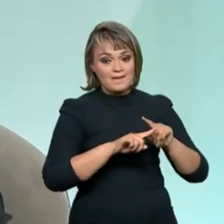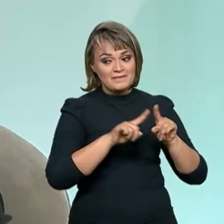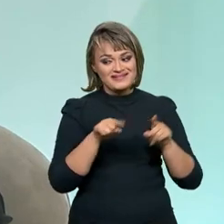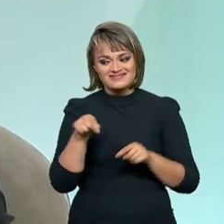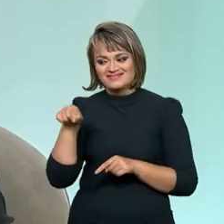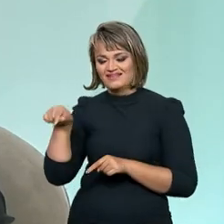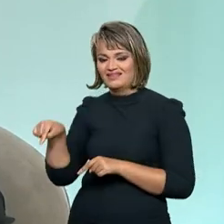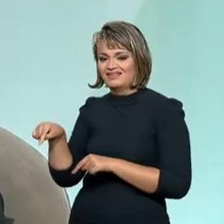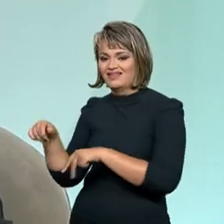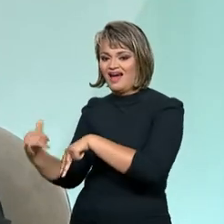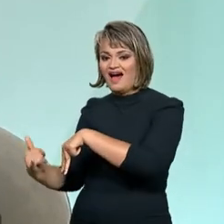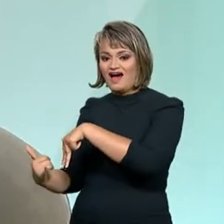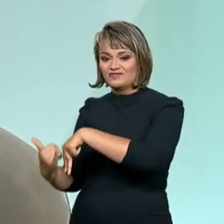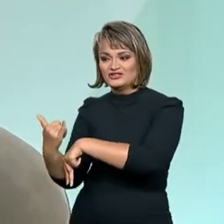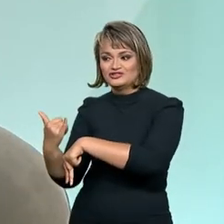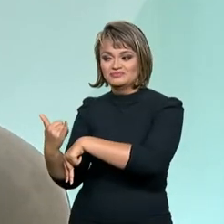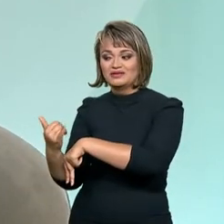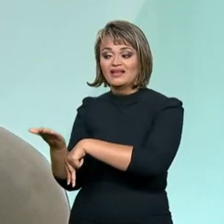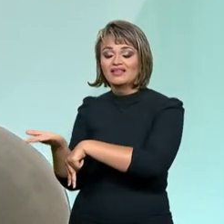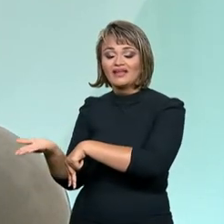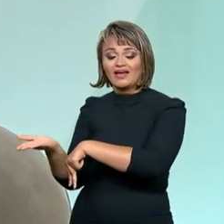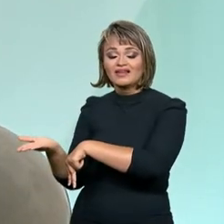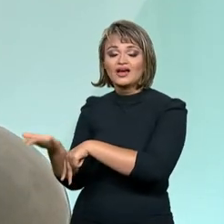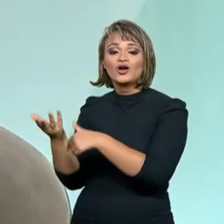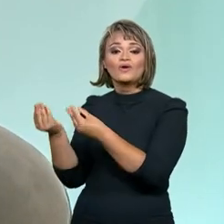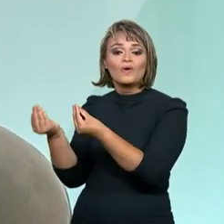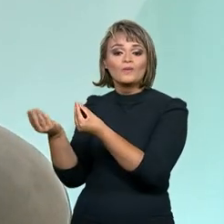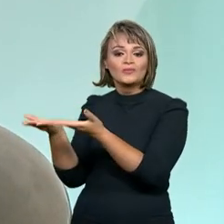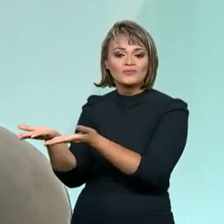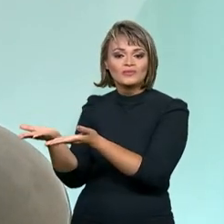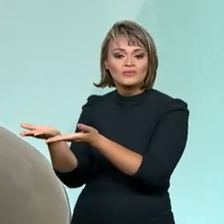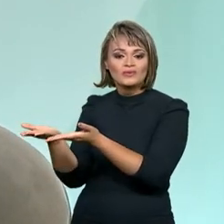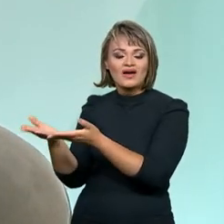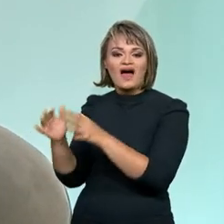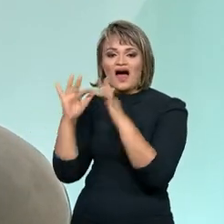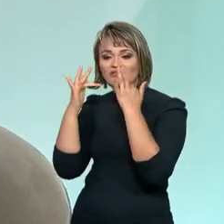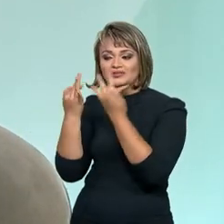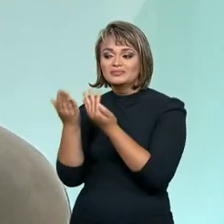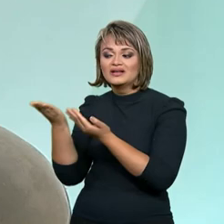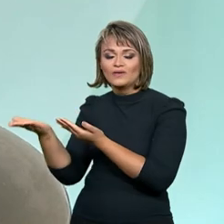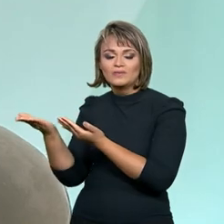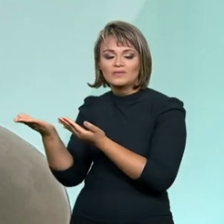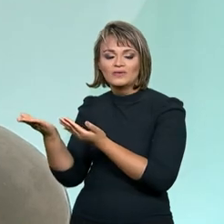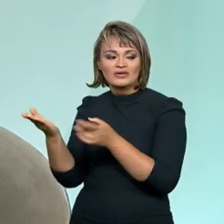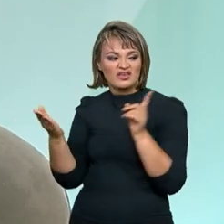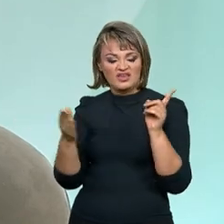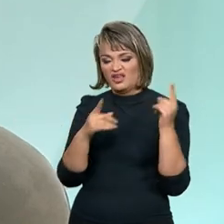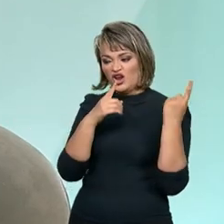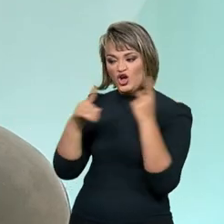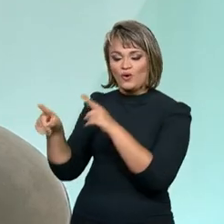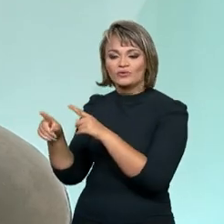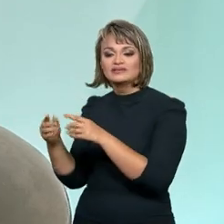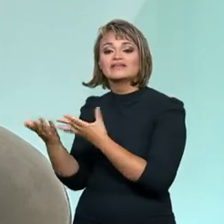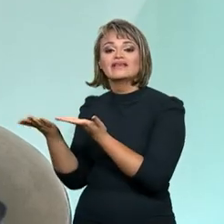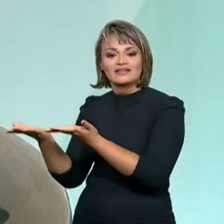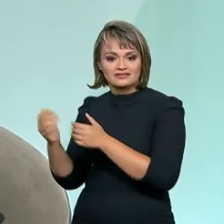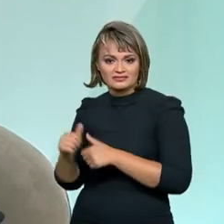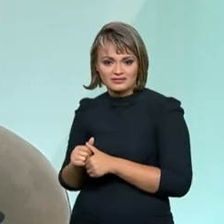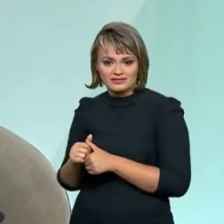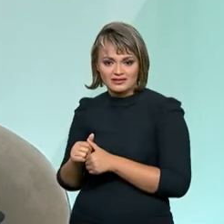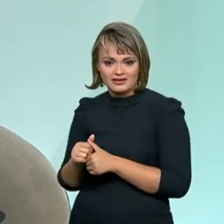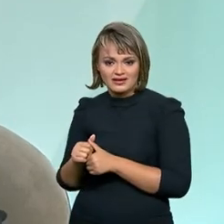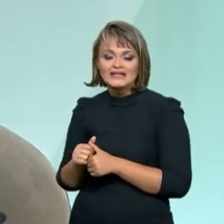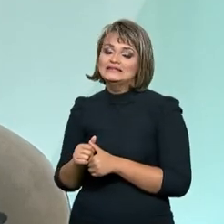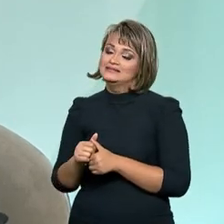também, muitas vezes, deixou-se de olhar para as vítimas, as famílias que foram vitimizadas. E aí, agora,